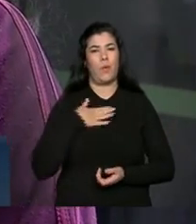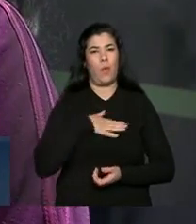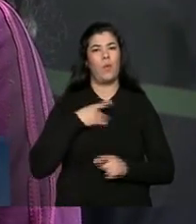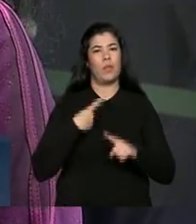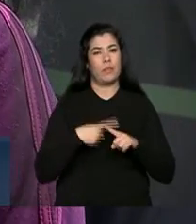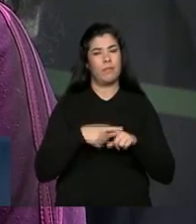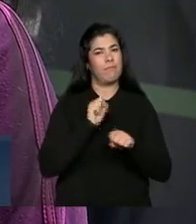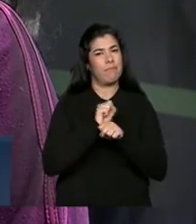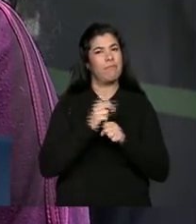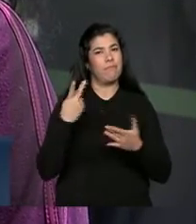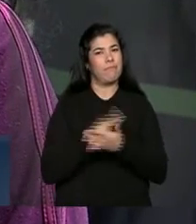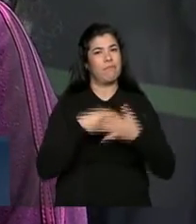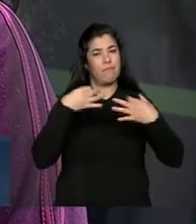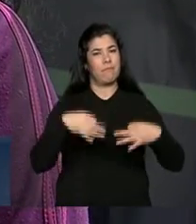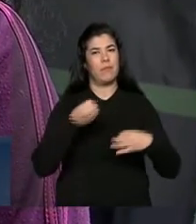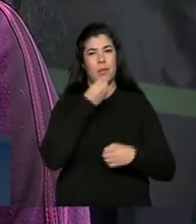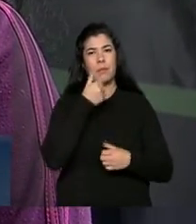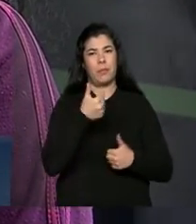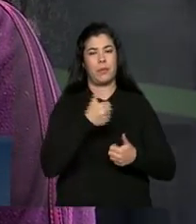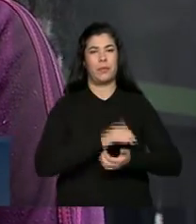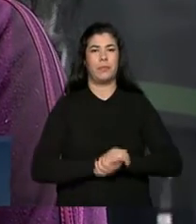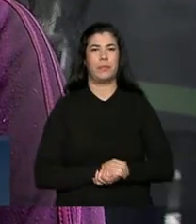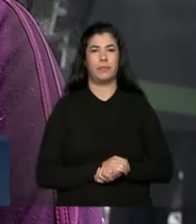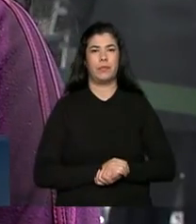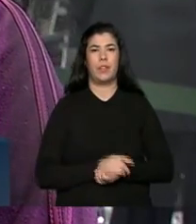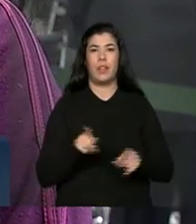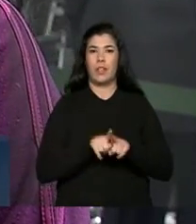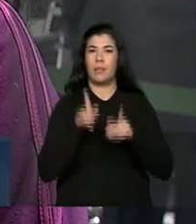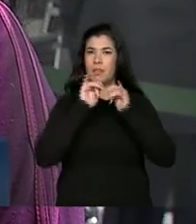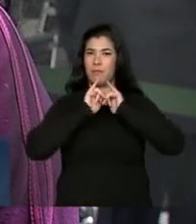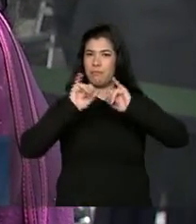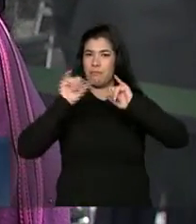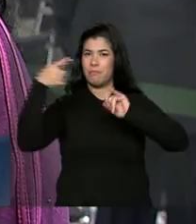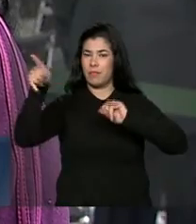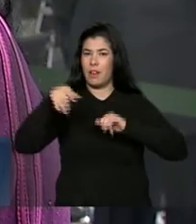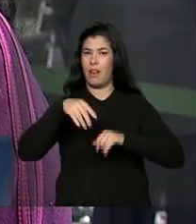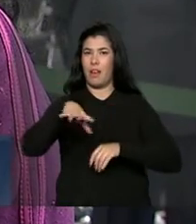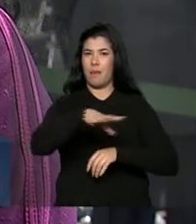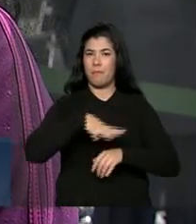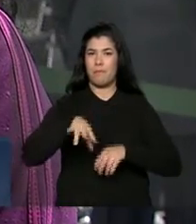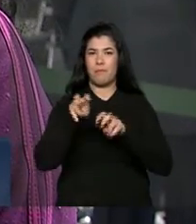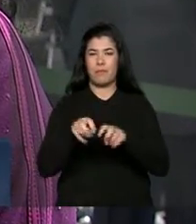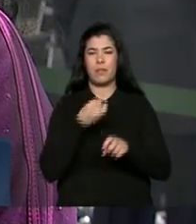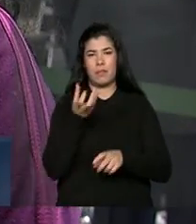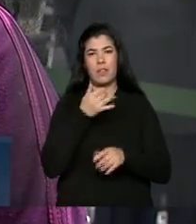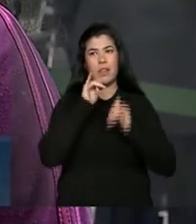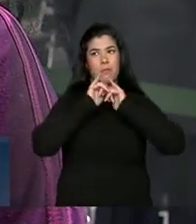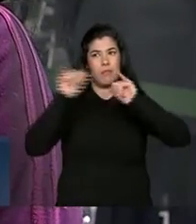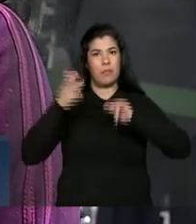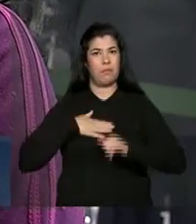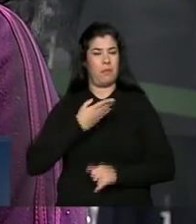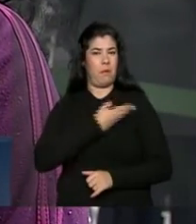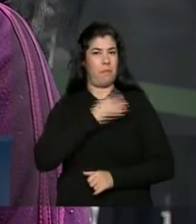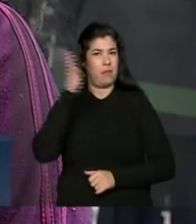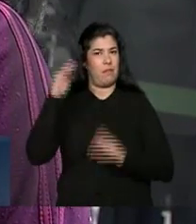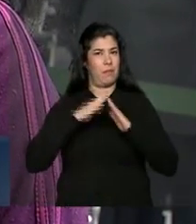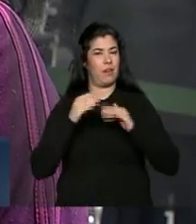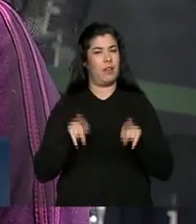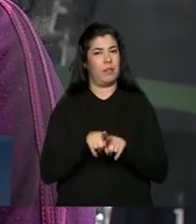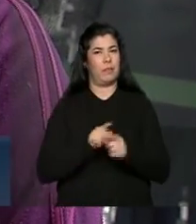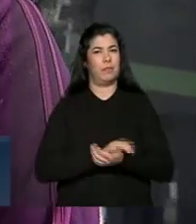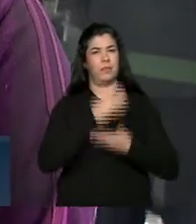Eu espero que corra tudo bem. Está muito bom. E levar boas notícias lá para o campo, né? Com certeza. Eu quero levar boas notícias para os meus companheiros de lá.